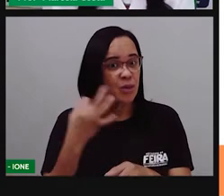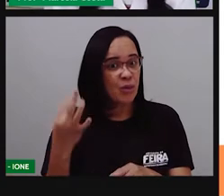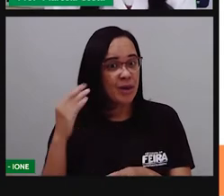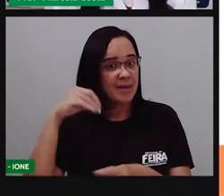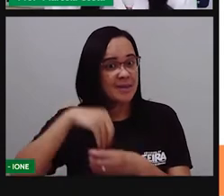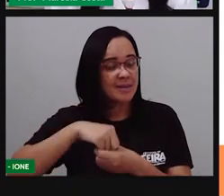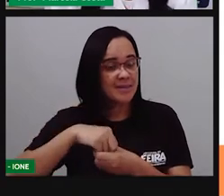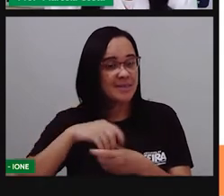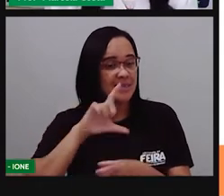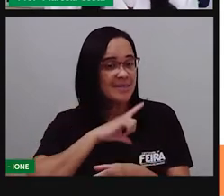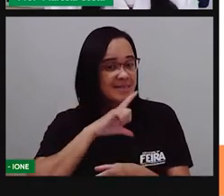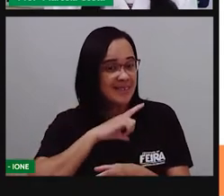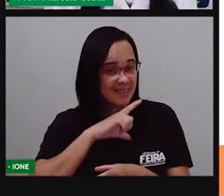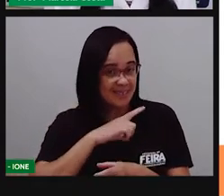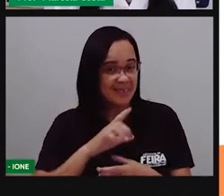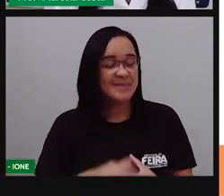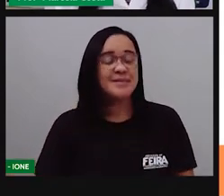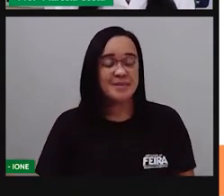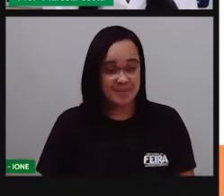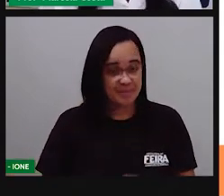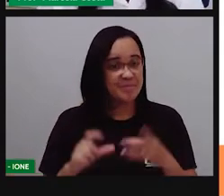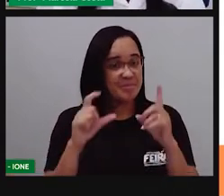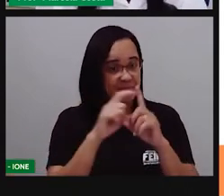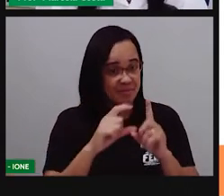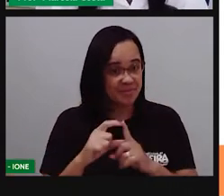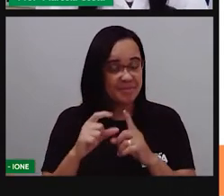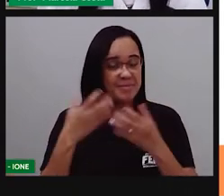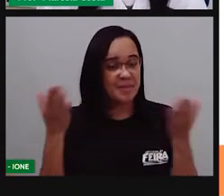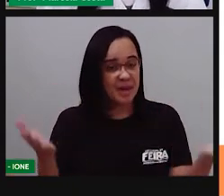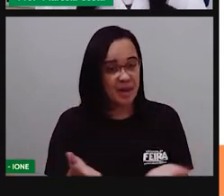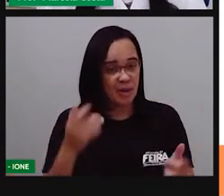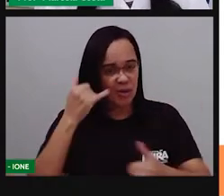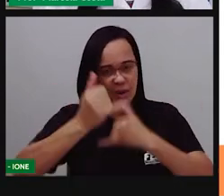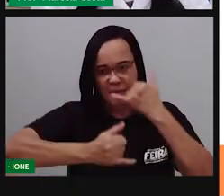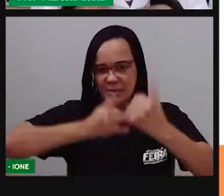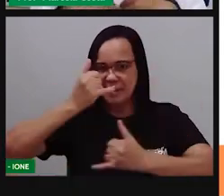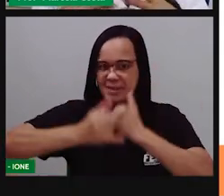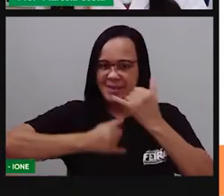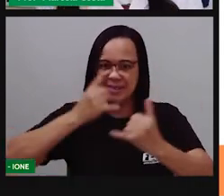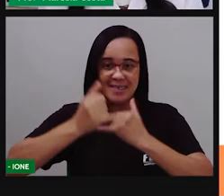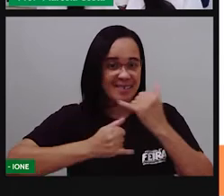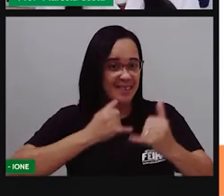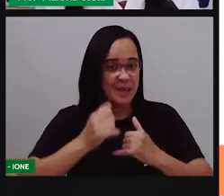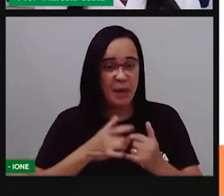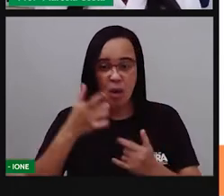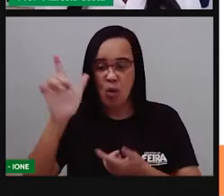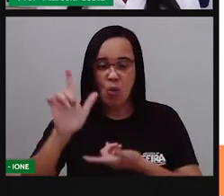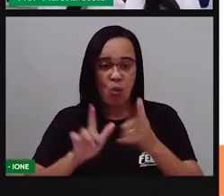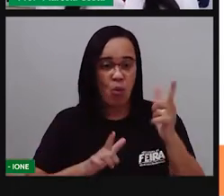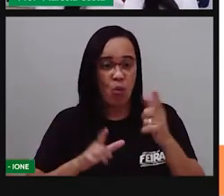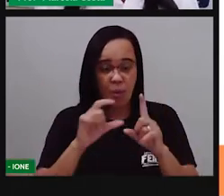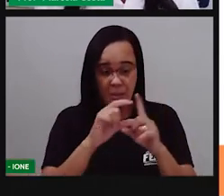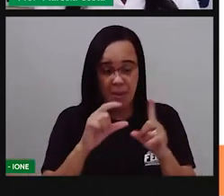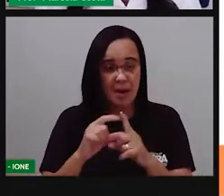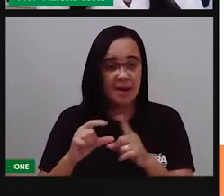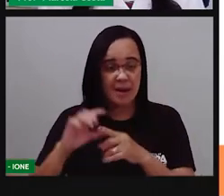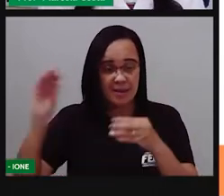compõem essas palavras, vamos brincar de formar outras palavras,